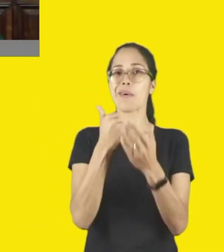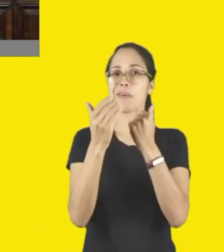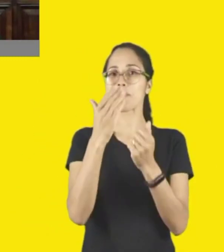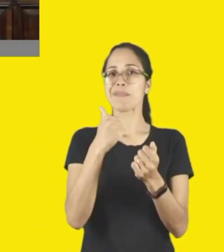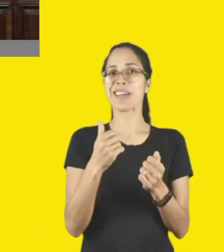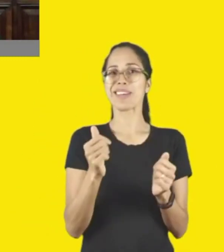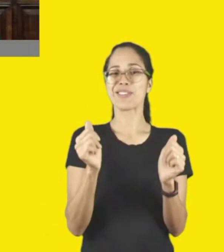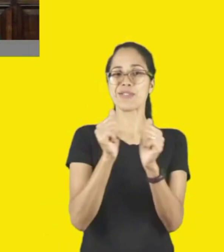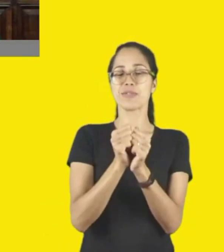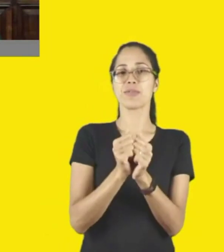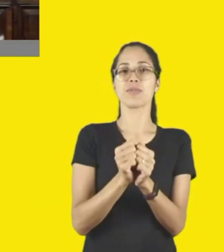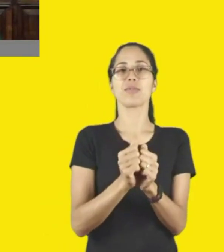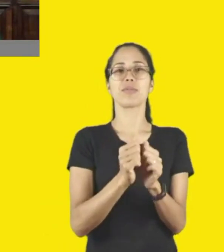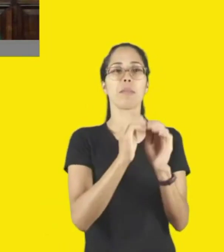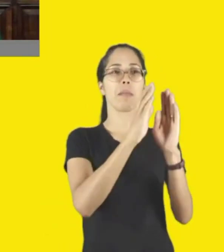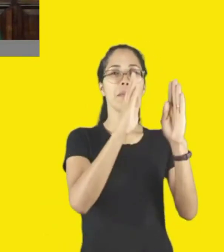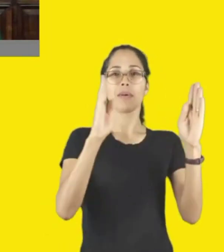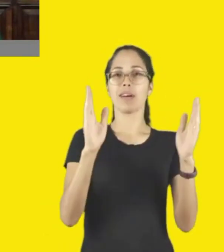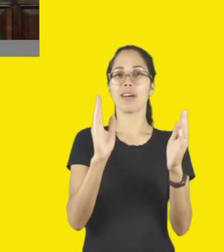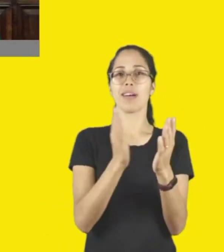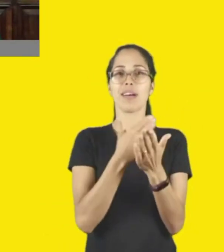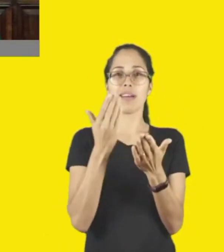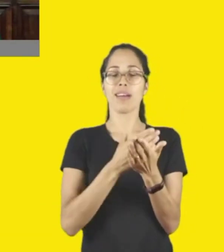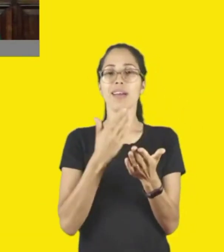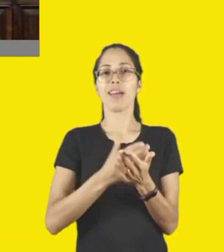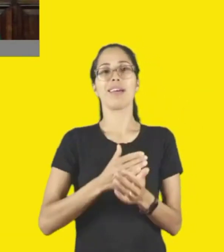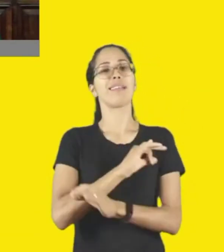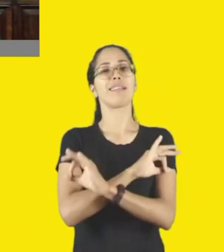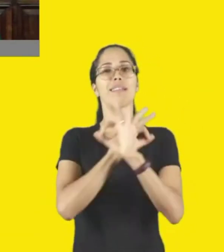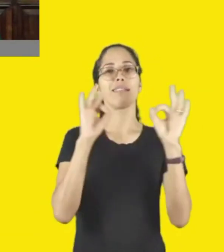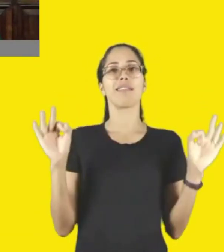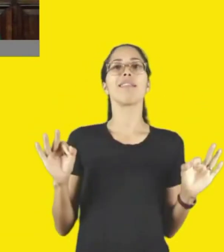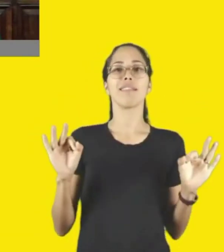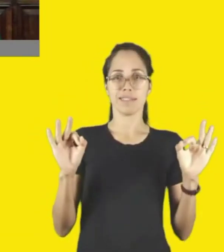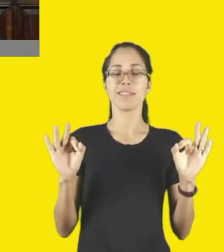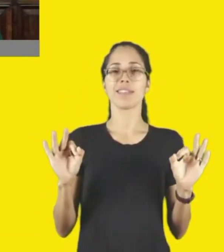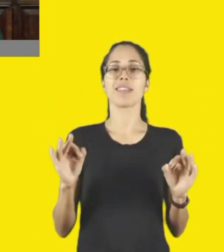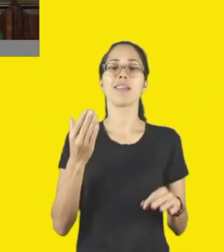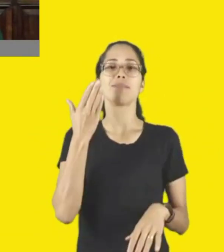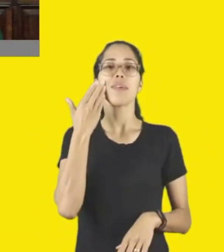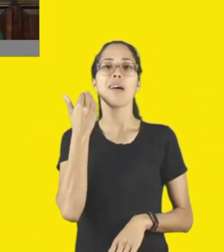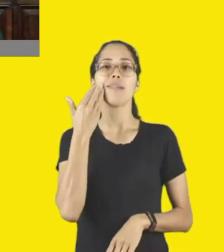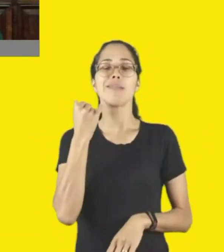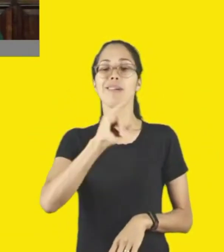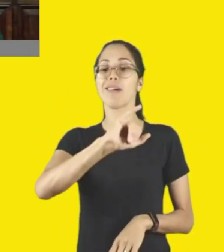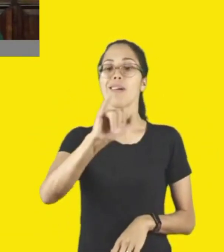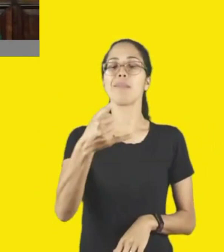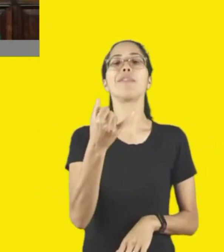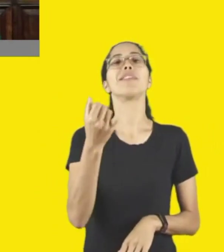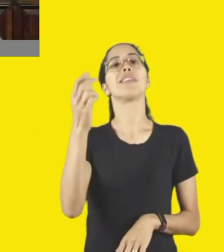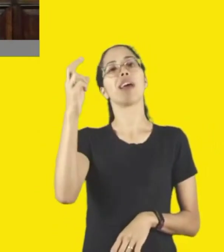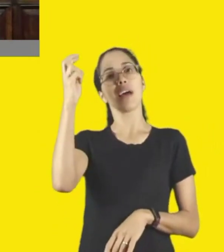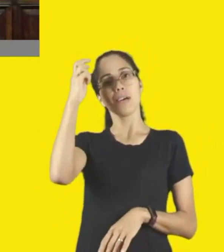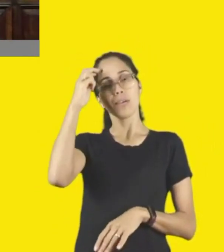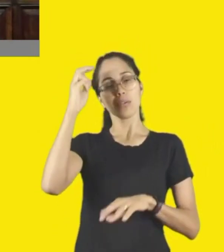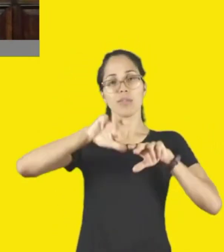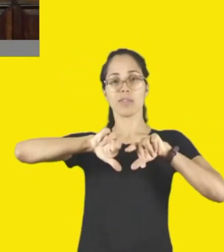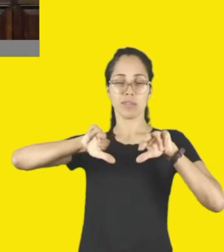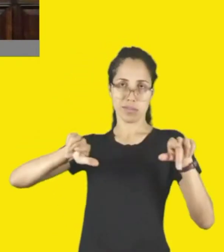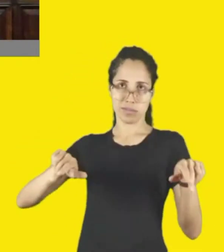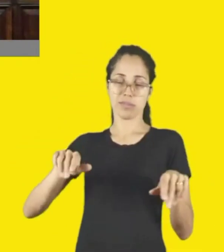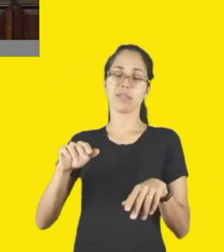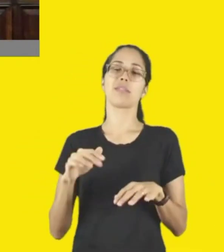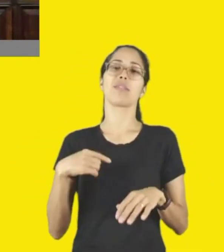criar esse consumo da cultura nesse lugar, a gente ficaria muito feliz, e acho que tem uma coisa